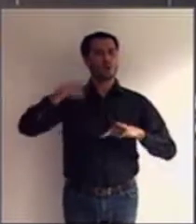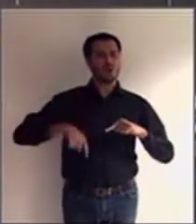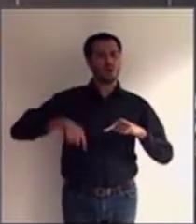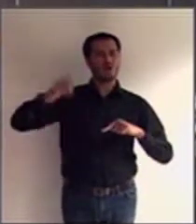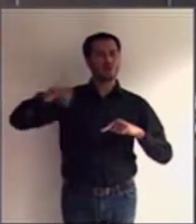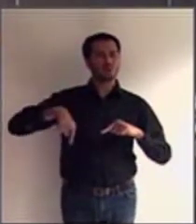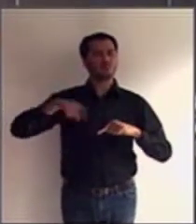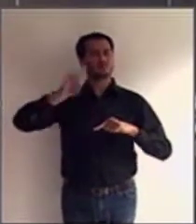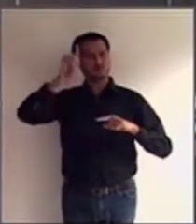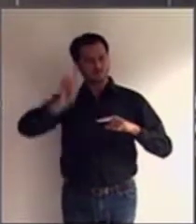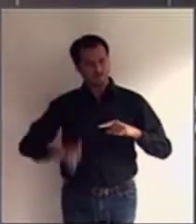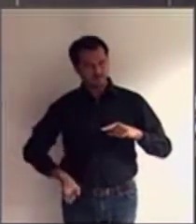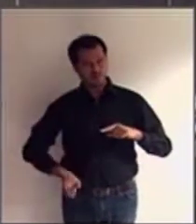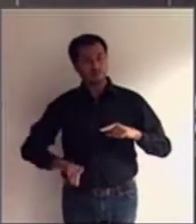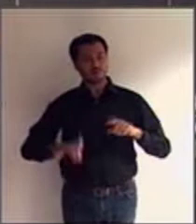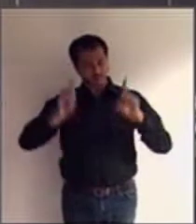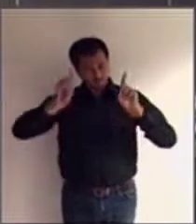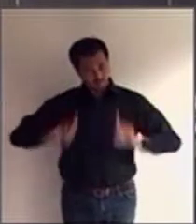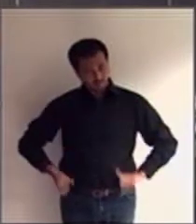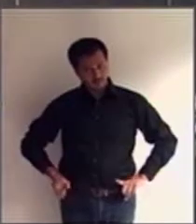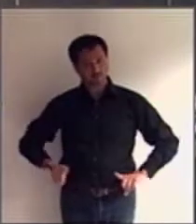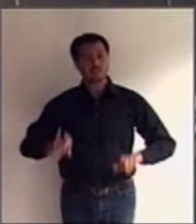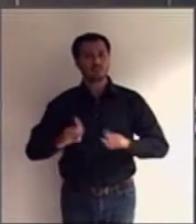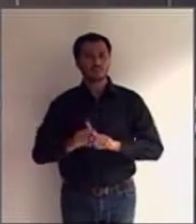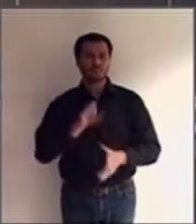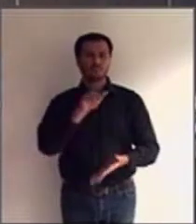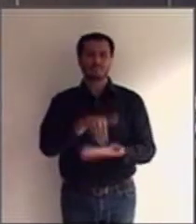sentença, estabelecer os limites da curatela.